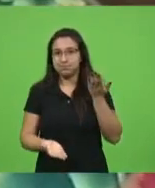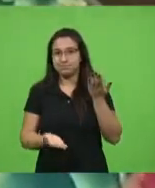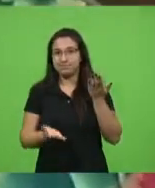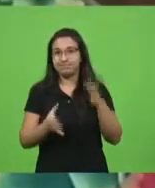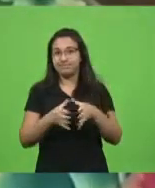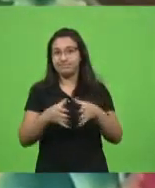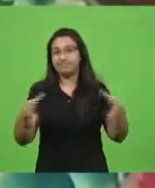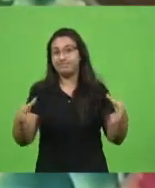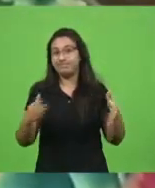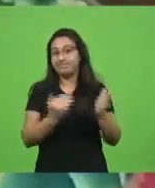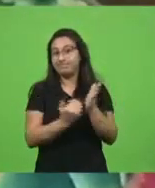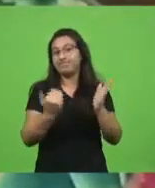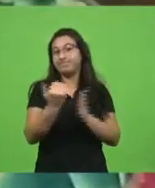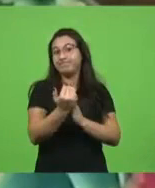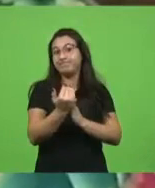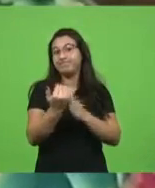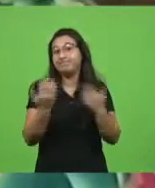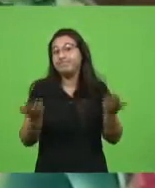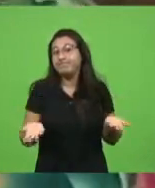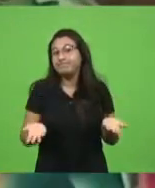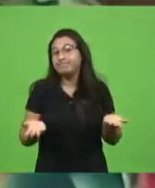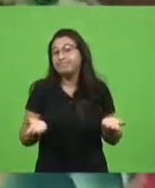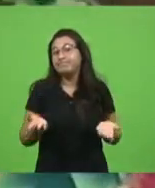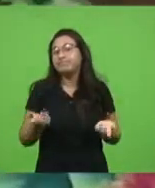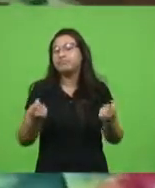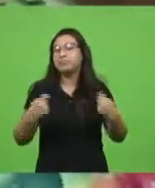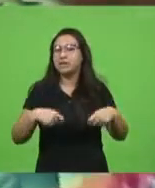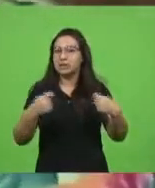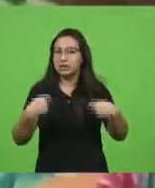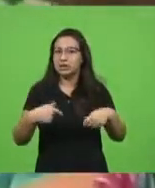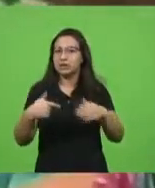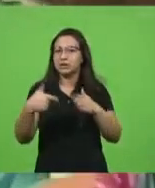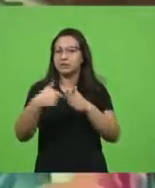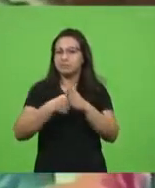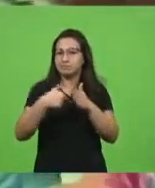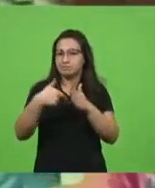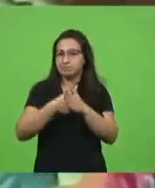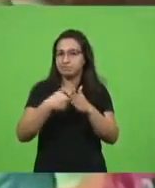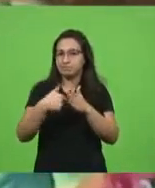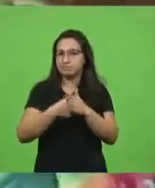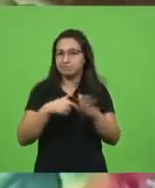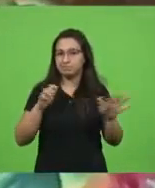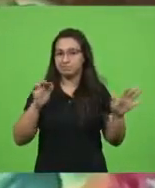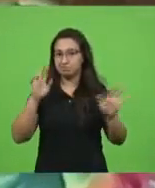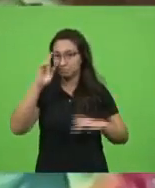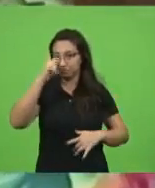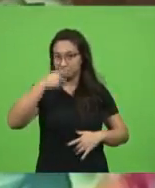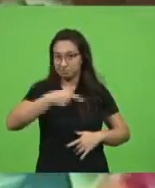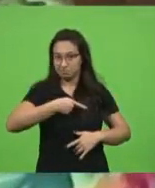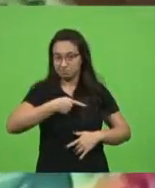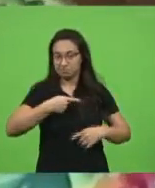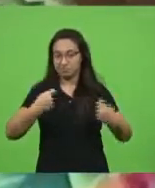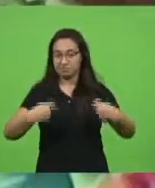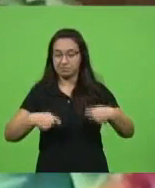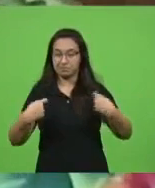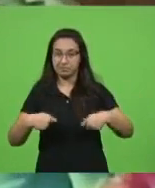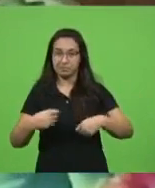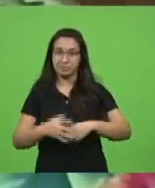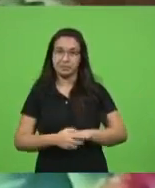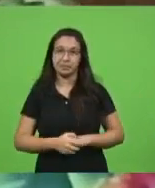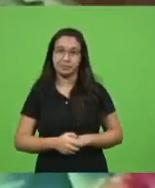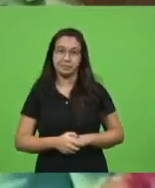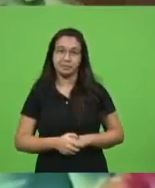É uma pergunta que acho que cada um tem que se fazer. Diante desse amplo panorama, a